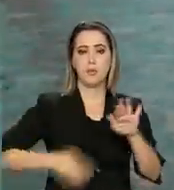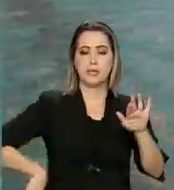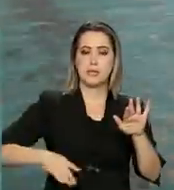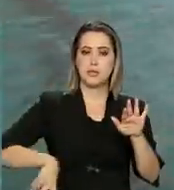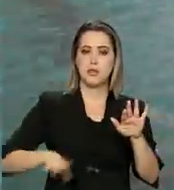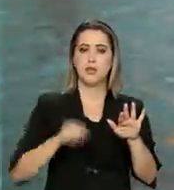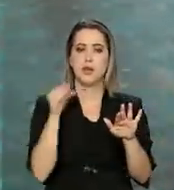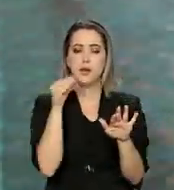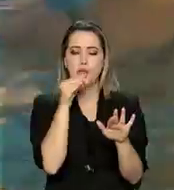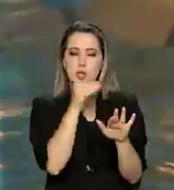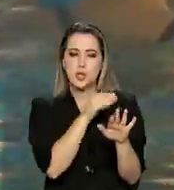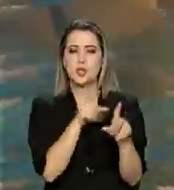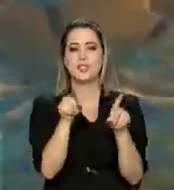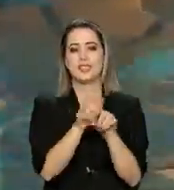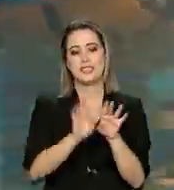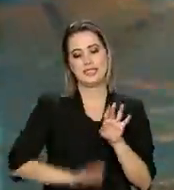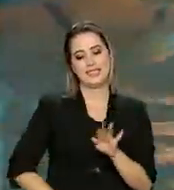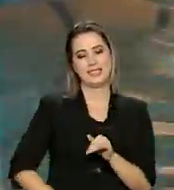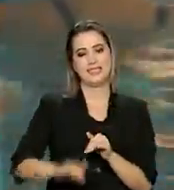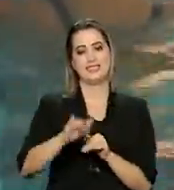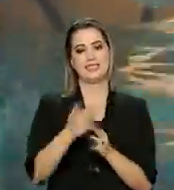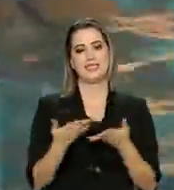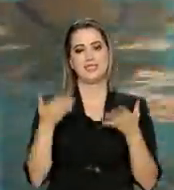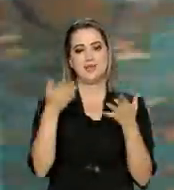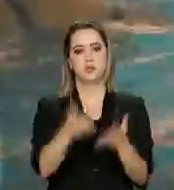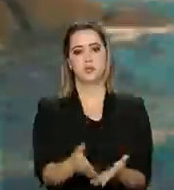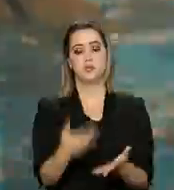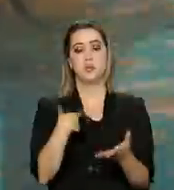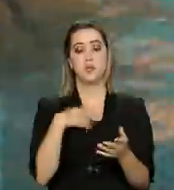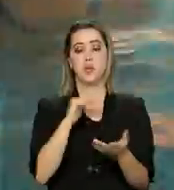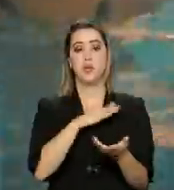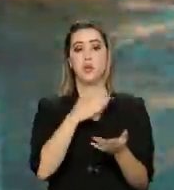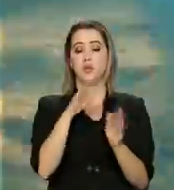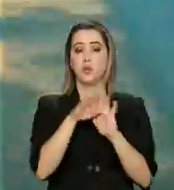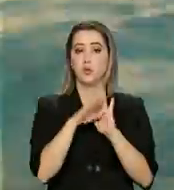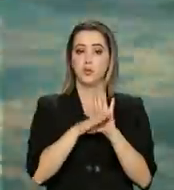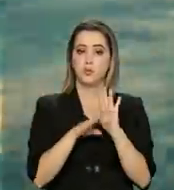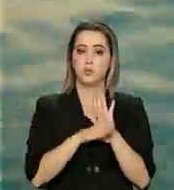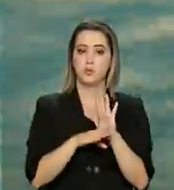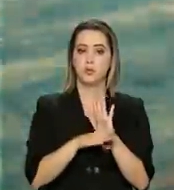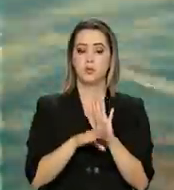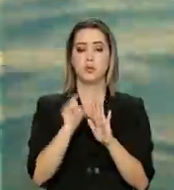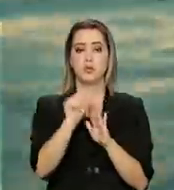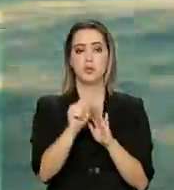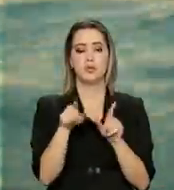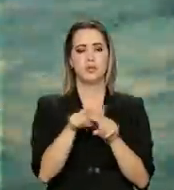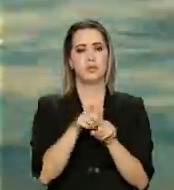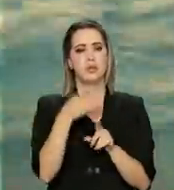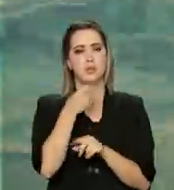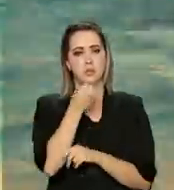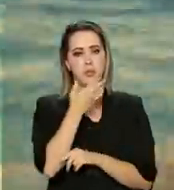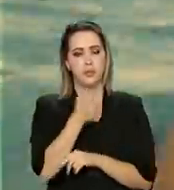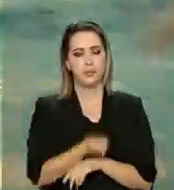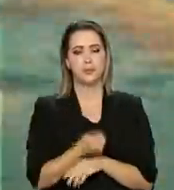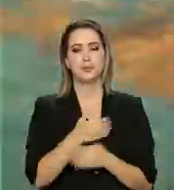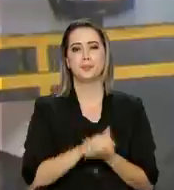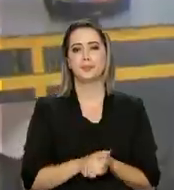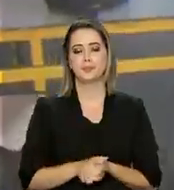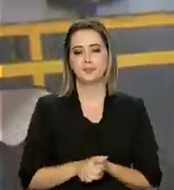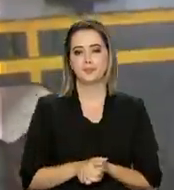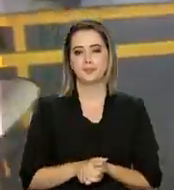aquecida. Os pequenos atletas que fazem parte do programa Esporte RJ já reconhecem os benefícios da atividade.